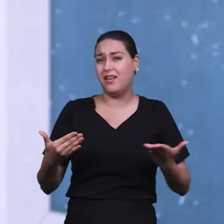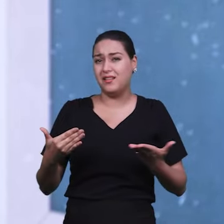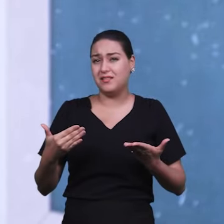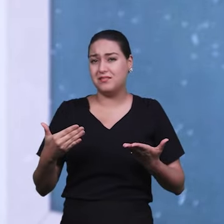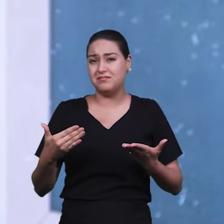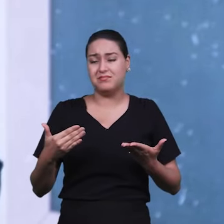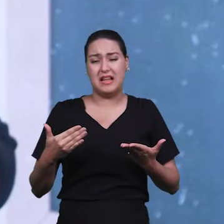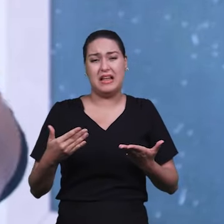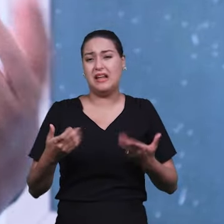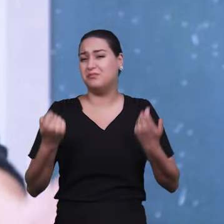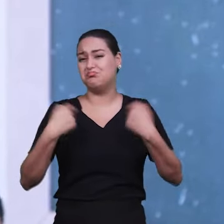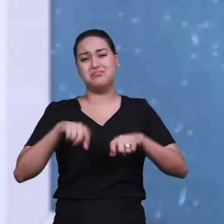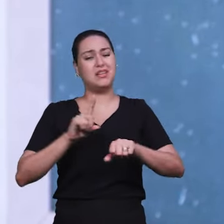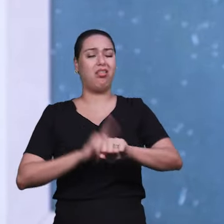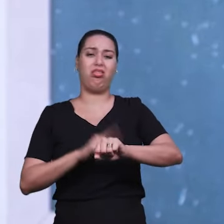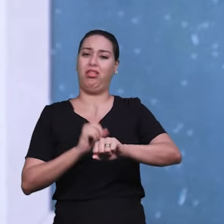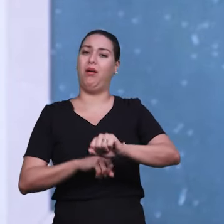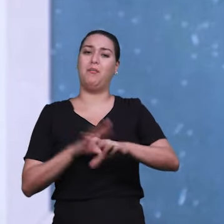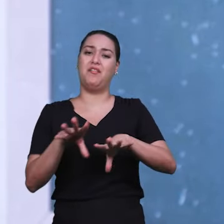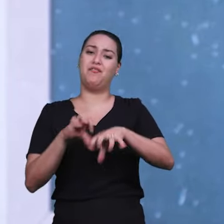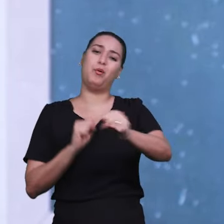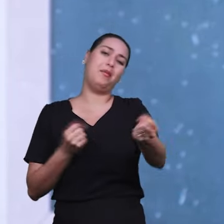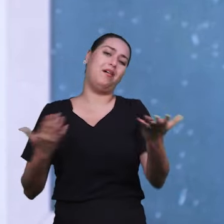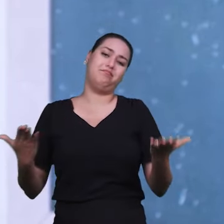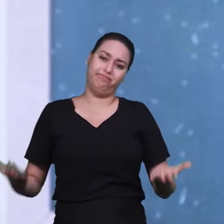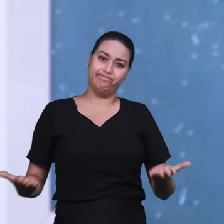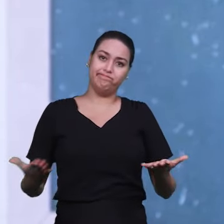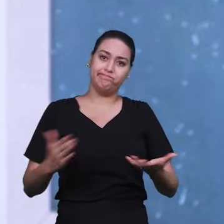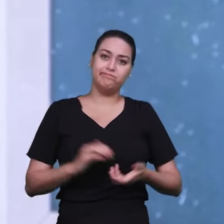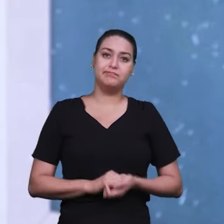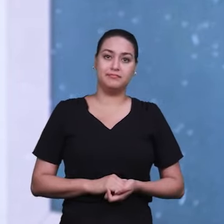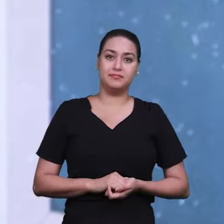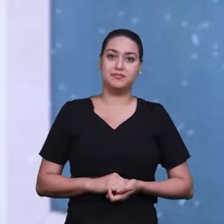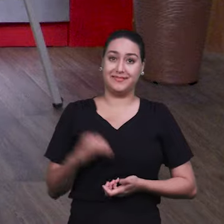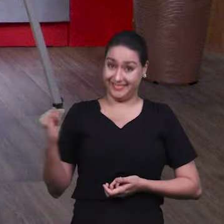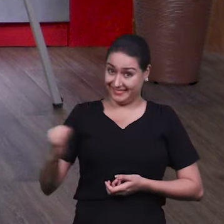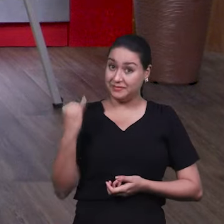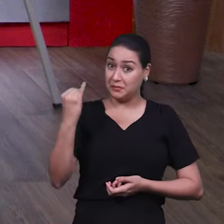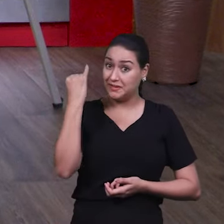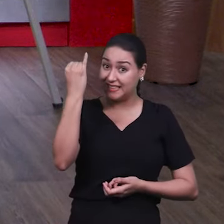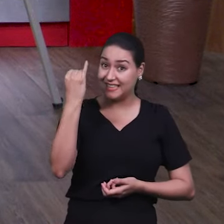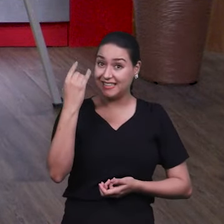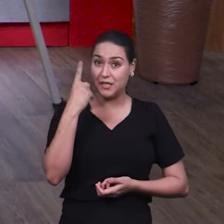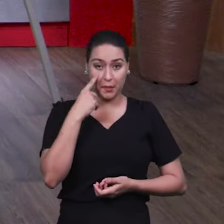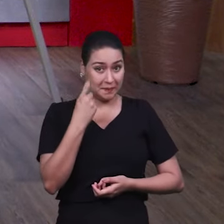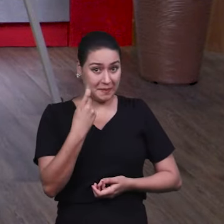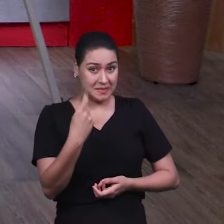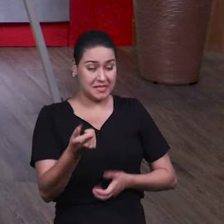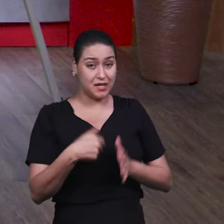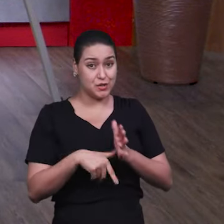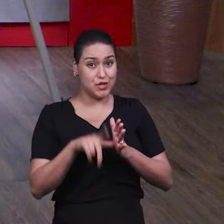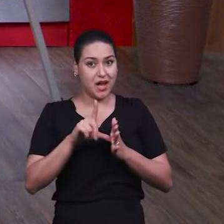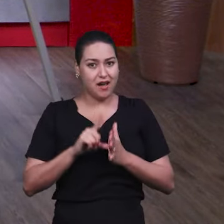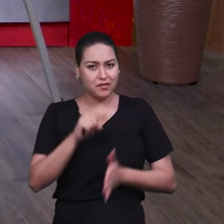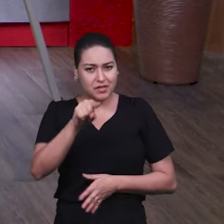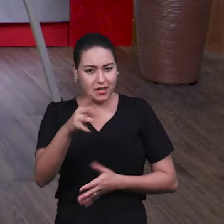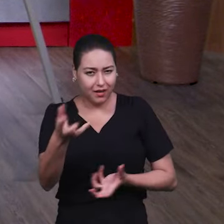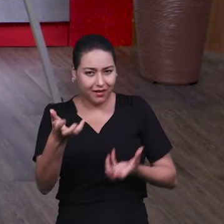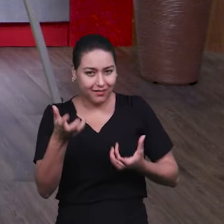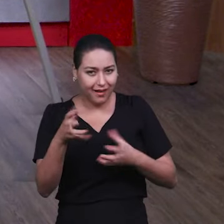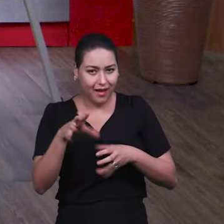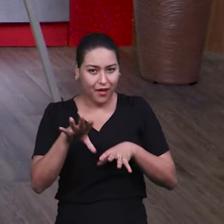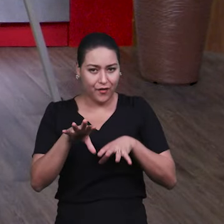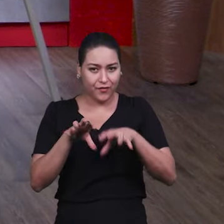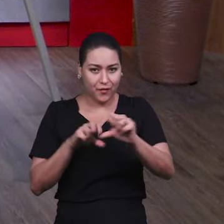tempo de aprender para se formar como profissional. Essa dica é importante, né? enredo. Está interessante antes, né, ter essa formação.